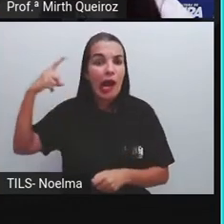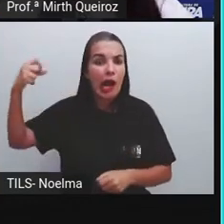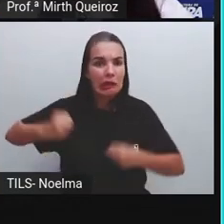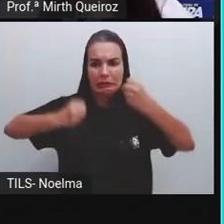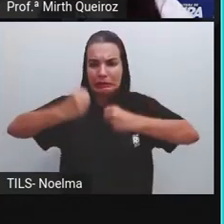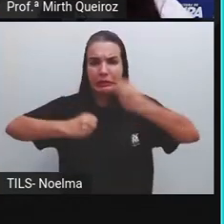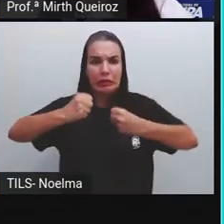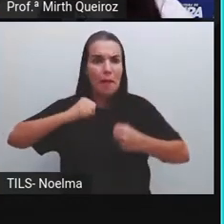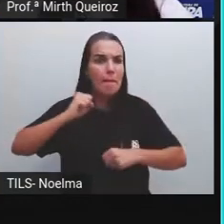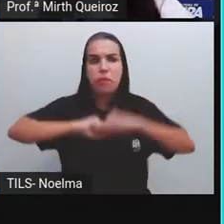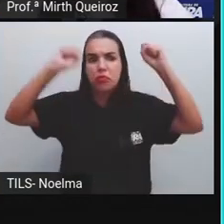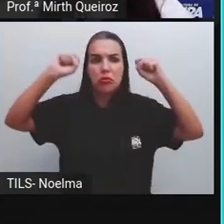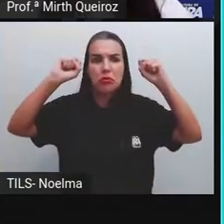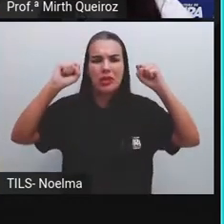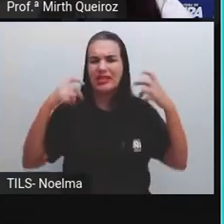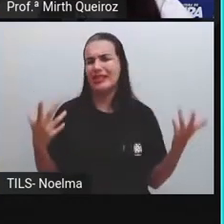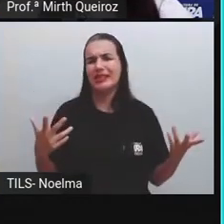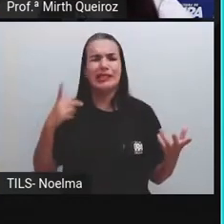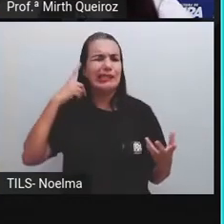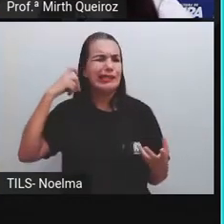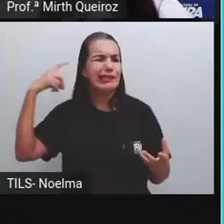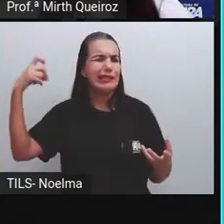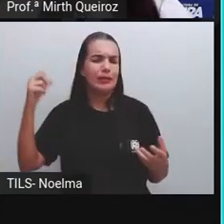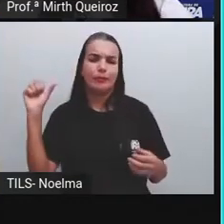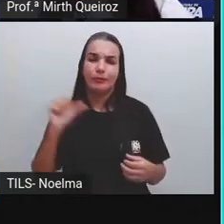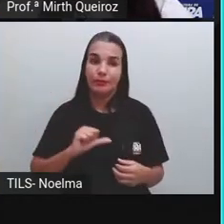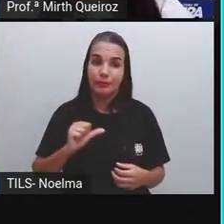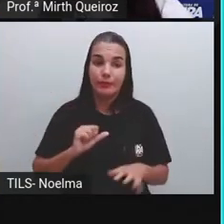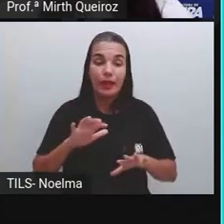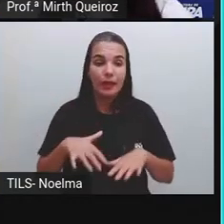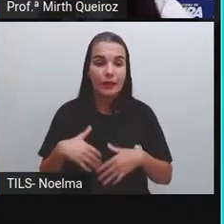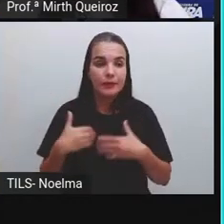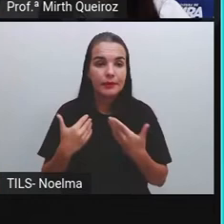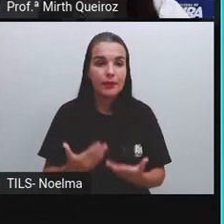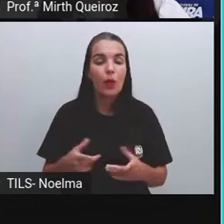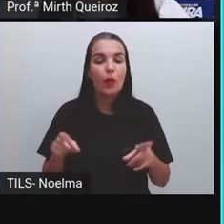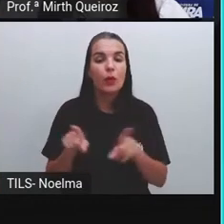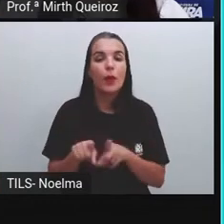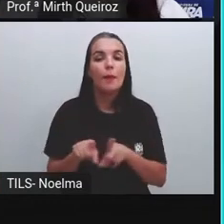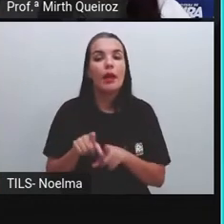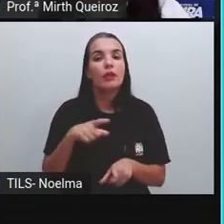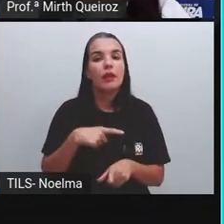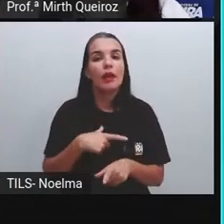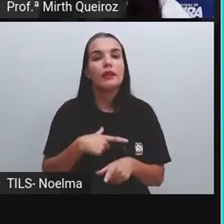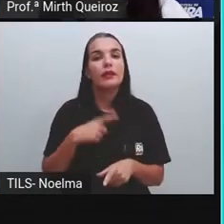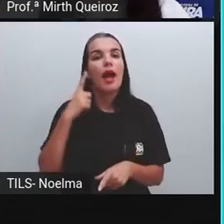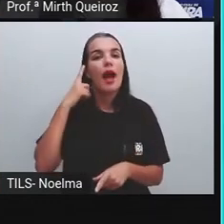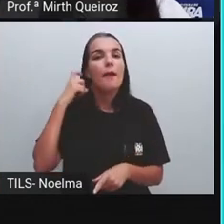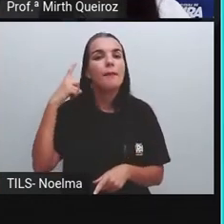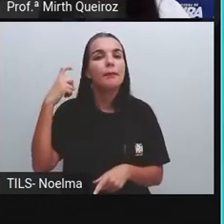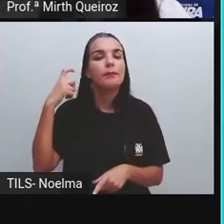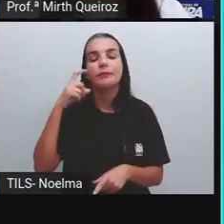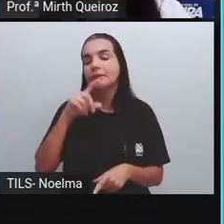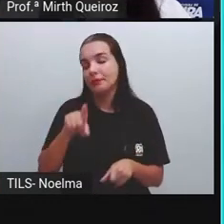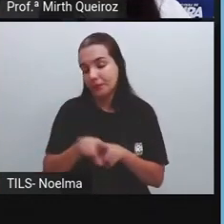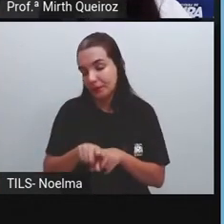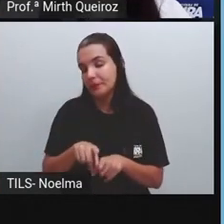terrível, né? Que incomoda em muita gente. E, além disso, também tem a poluição